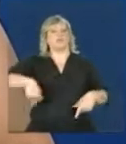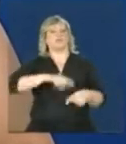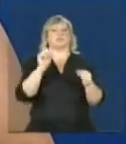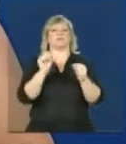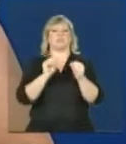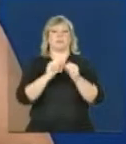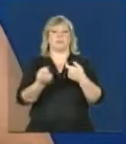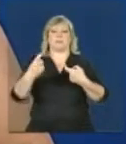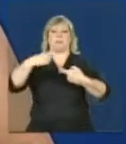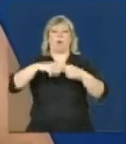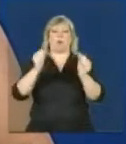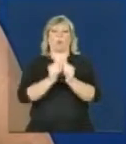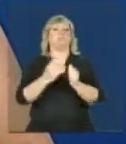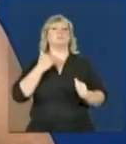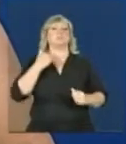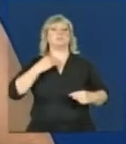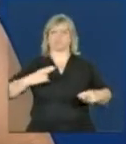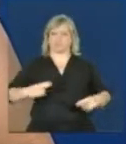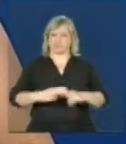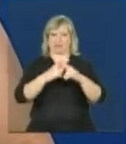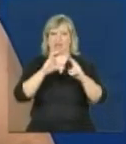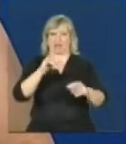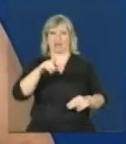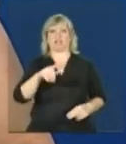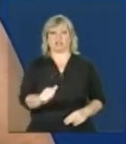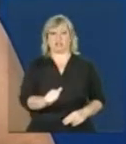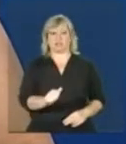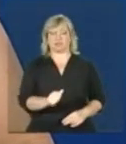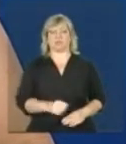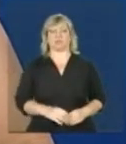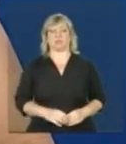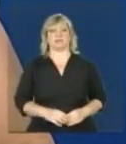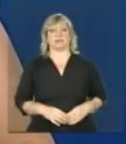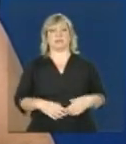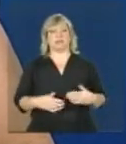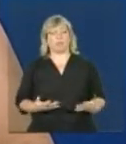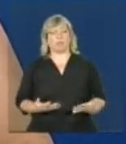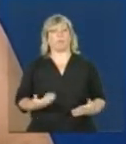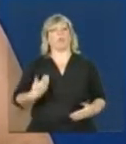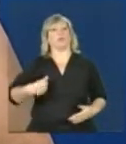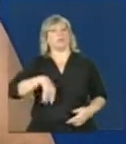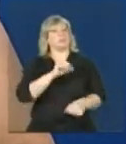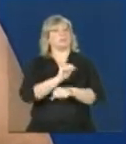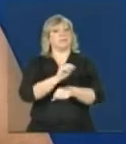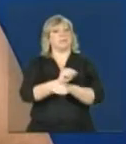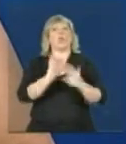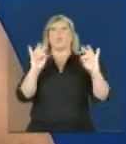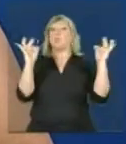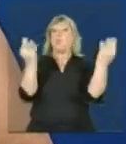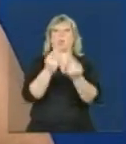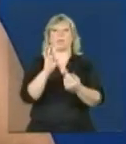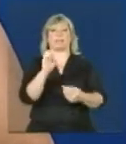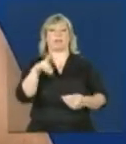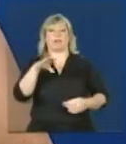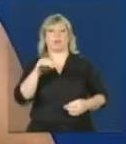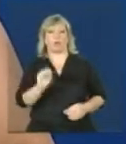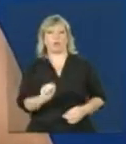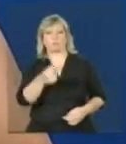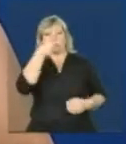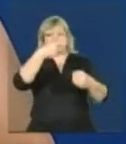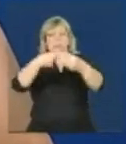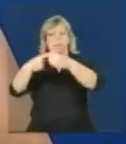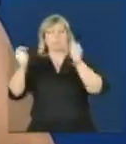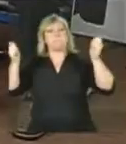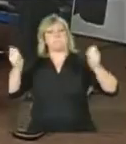parceria com a Caixa Econômica. E a expectativa é de que todos os técnicos municipais sejam